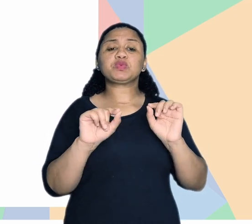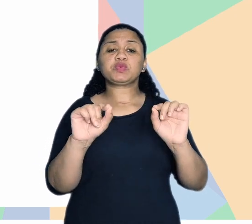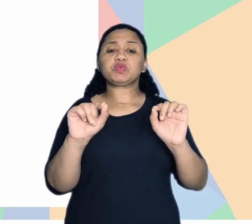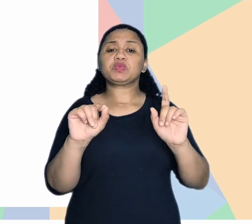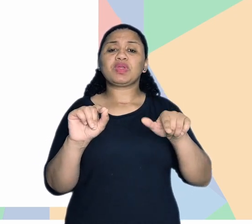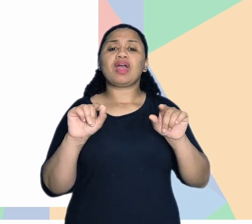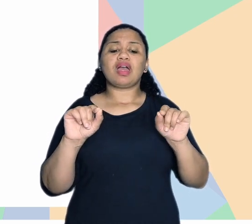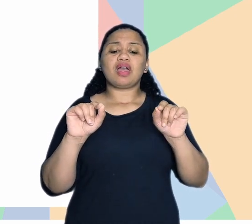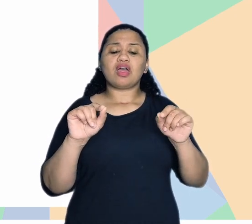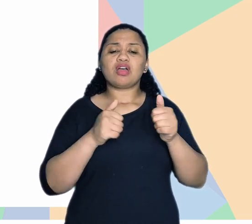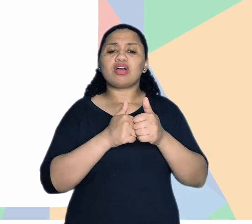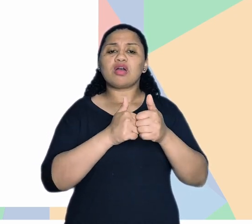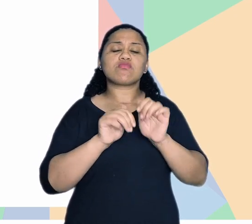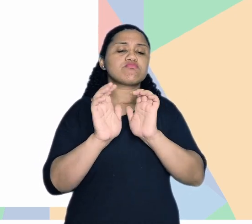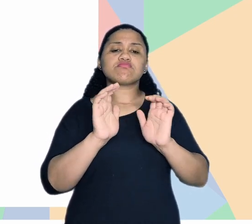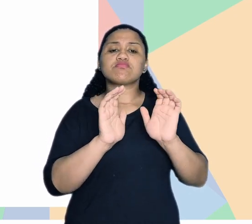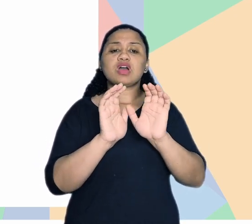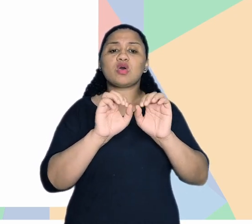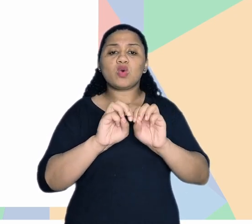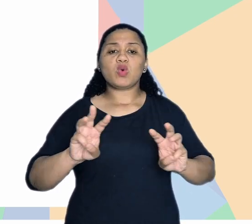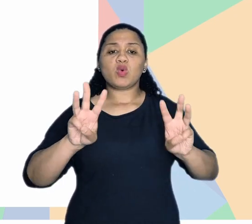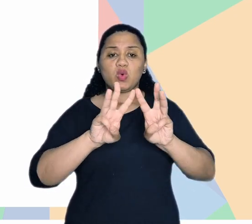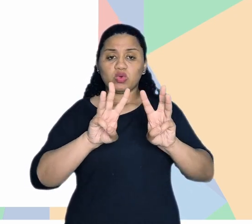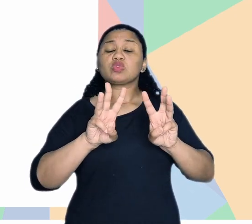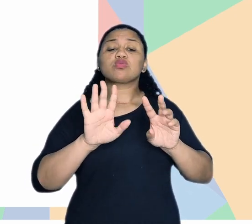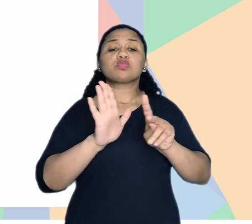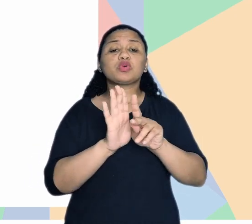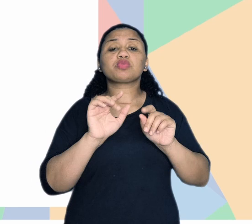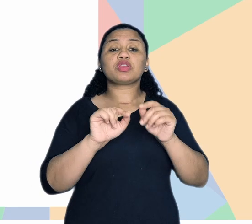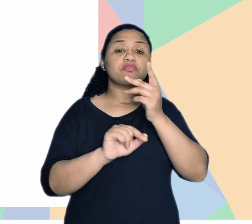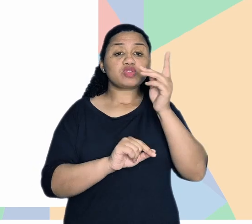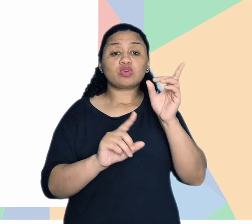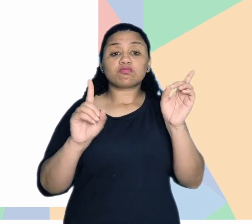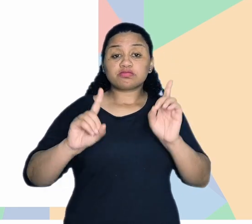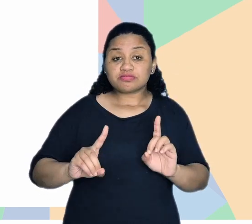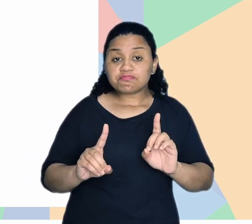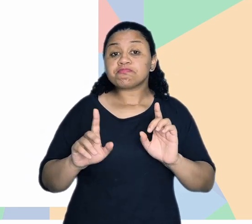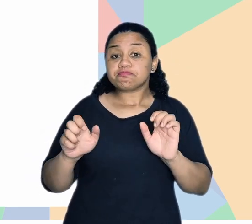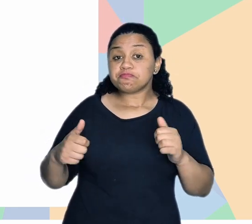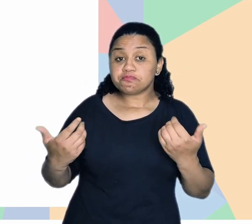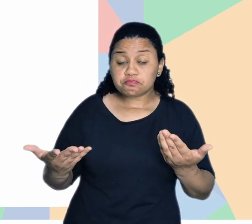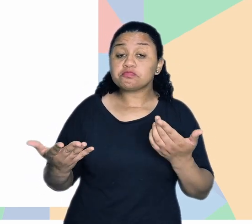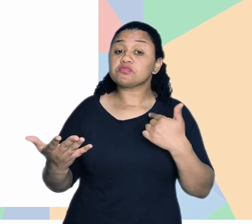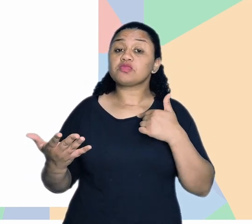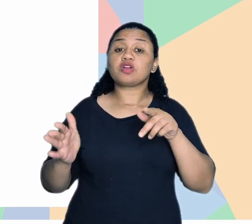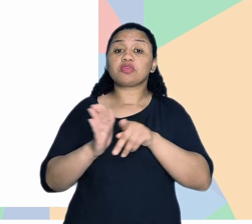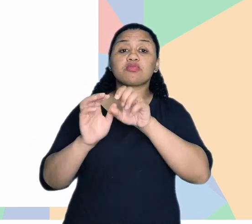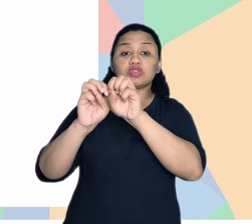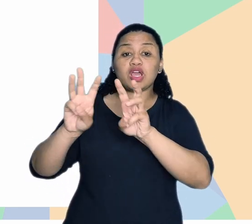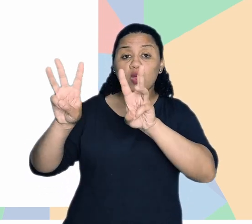o Brasil é signatário da Convenção Internacional das Nações Unidas para a pessoa com deficiência. Então,